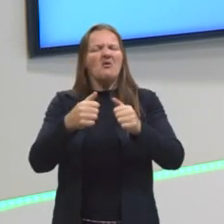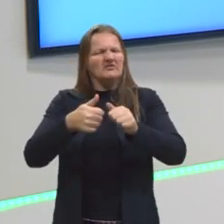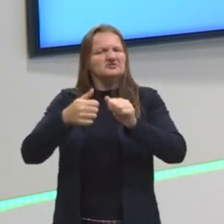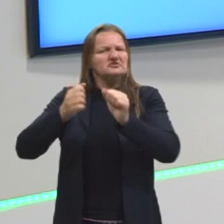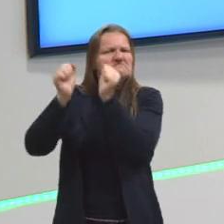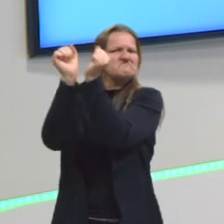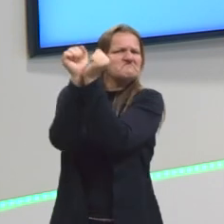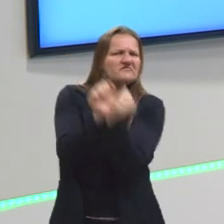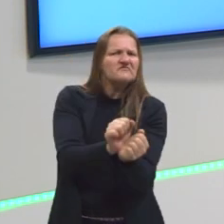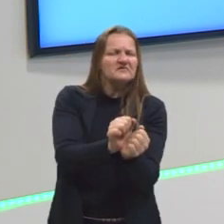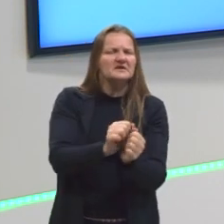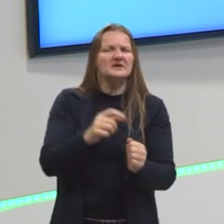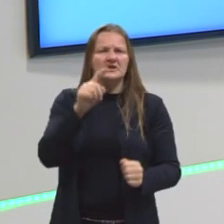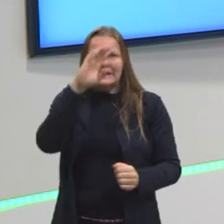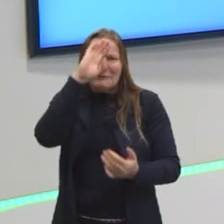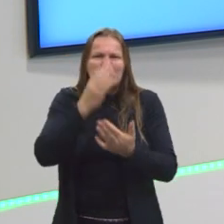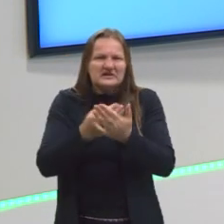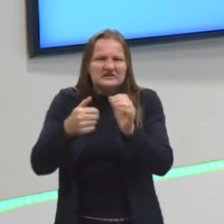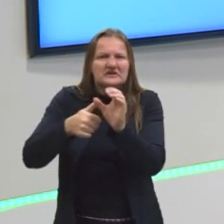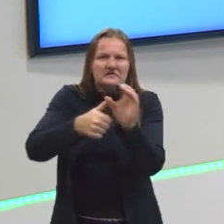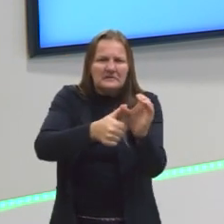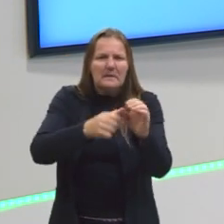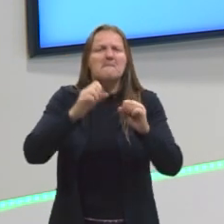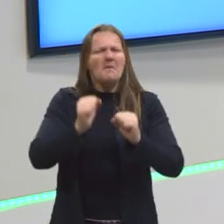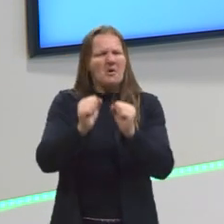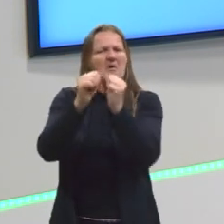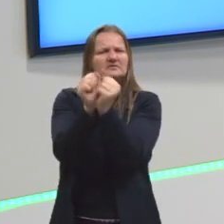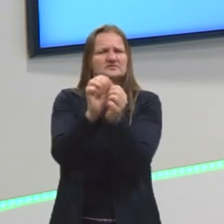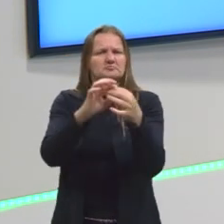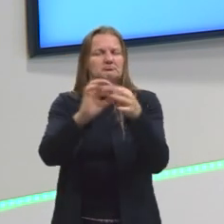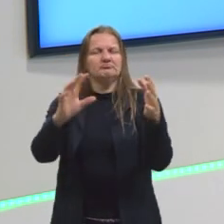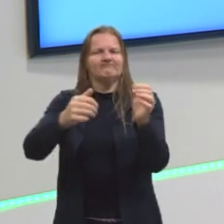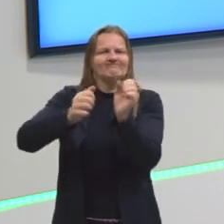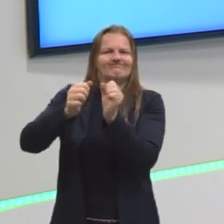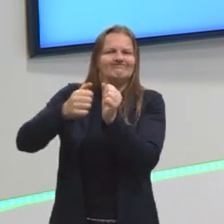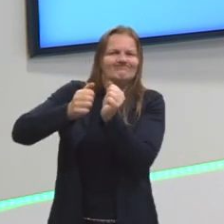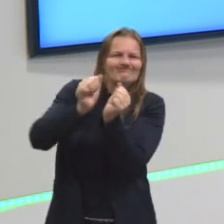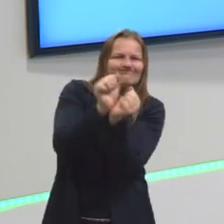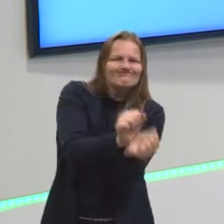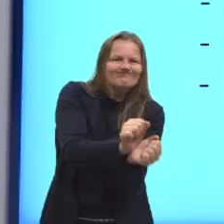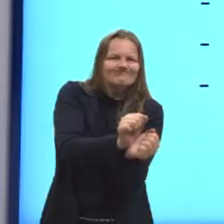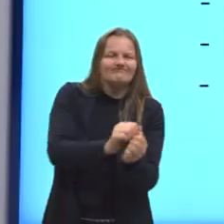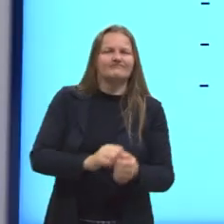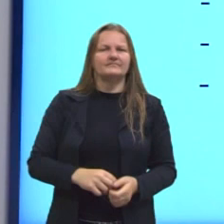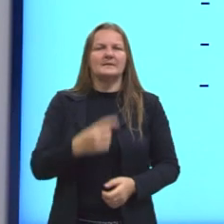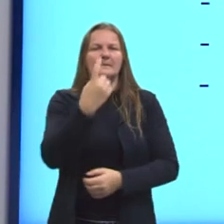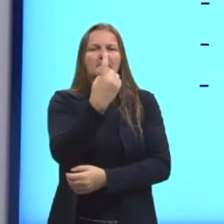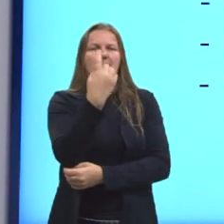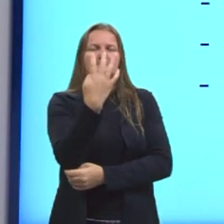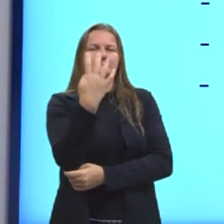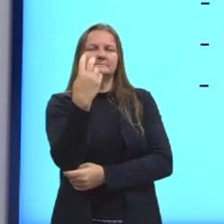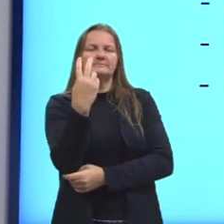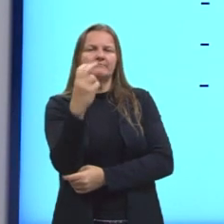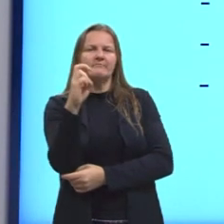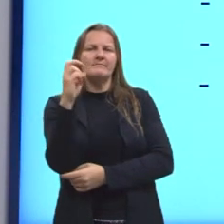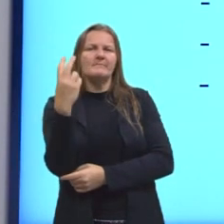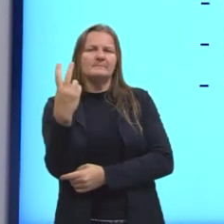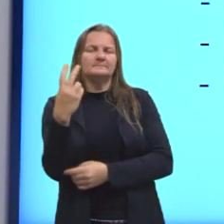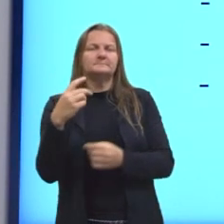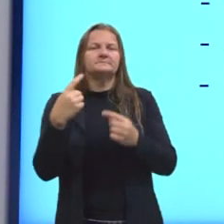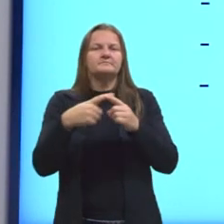pessoas que não eram cristãs fossem escravizadas, segundo essas bulas papais de 1452 e